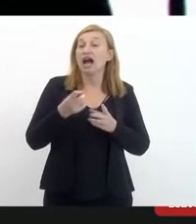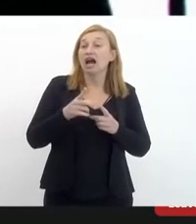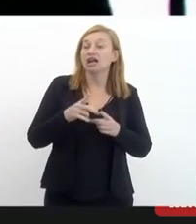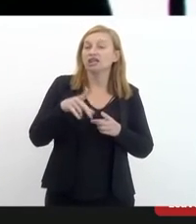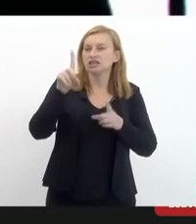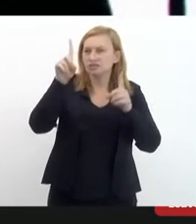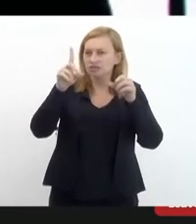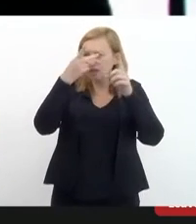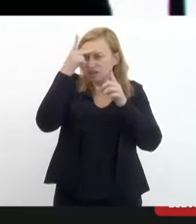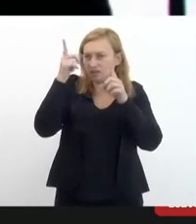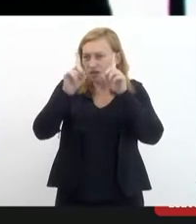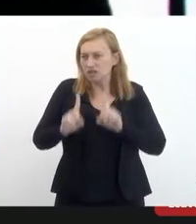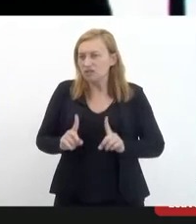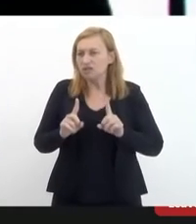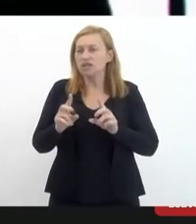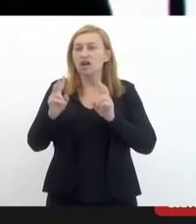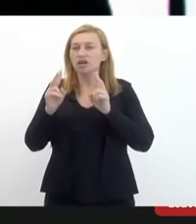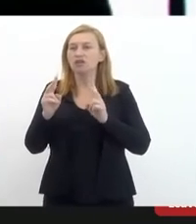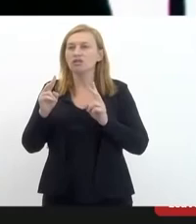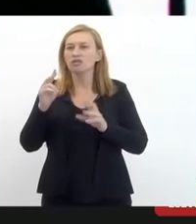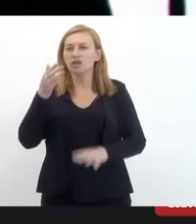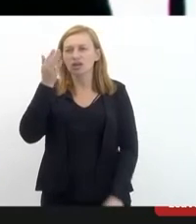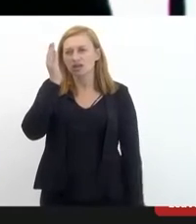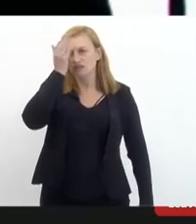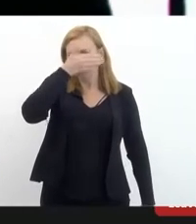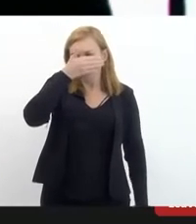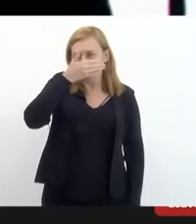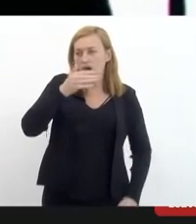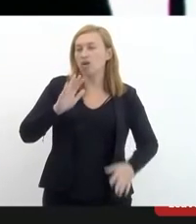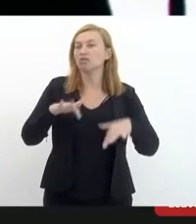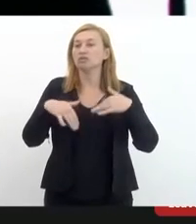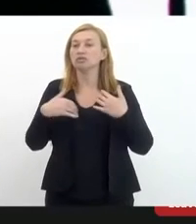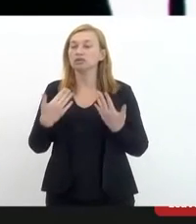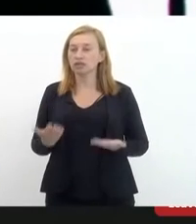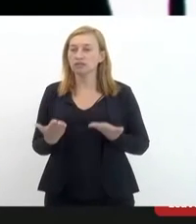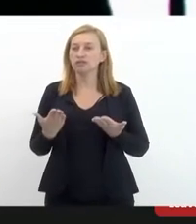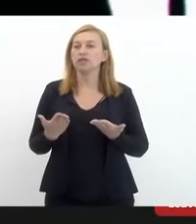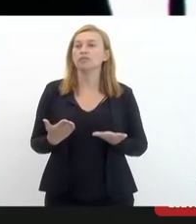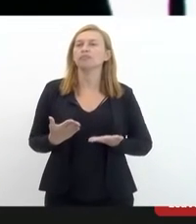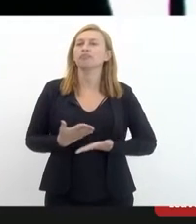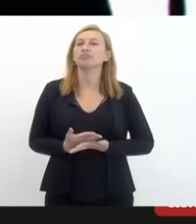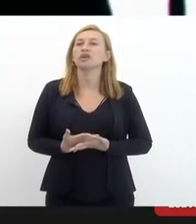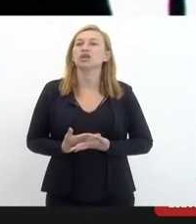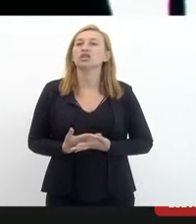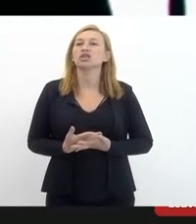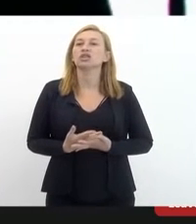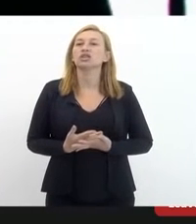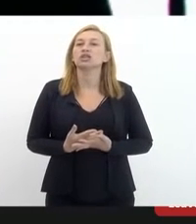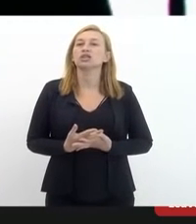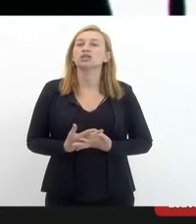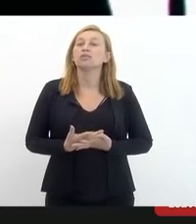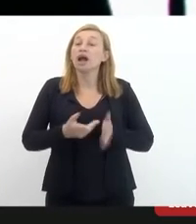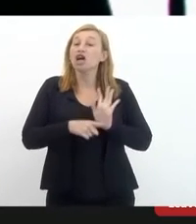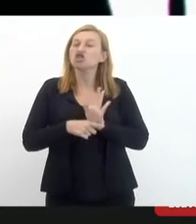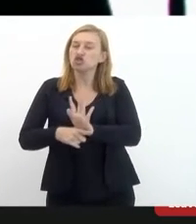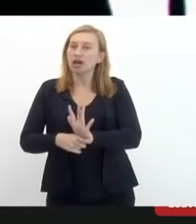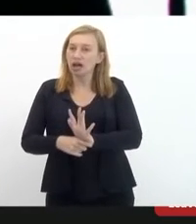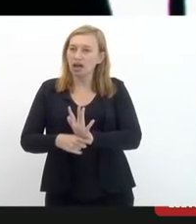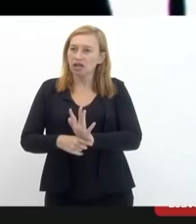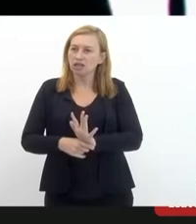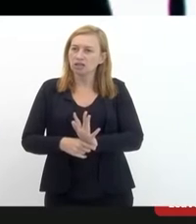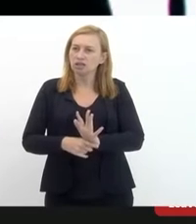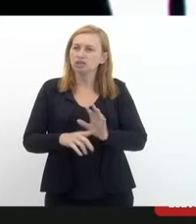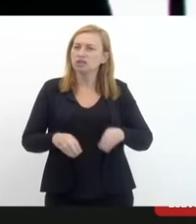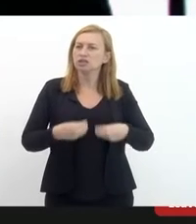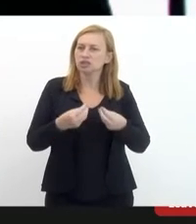mais frequente a deficiência visual, enfim, não importa, né? Mas a gente está aqui para ajudar, de alguma forma,